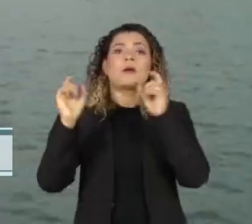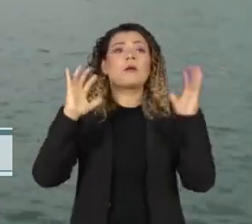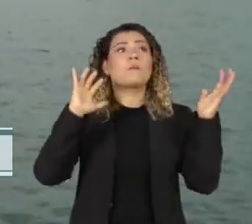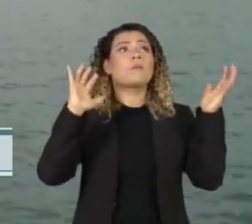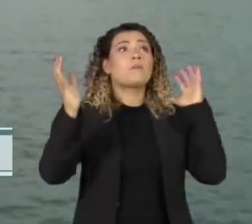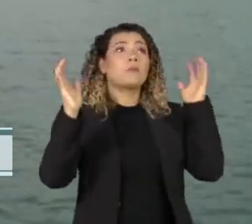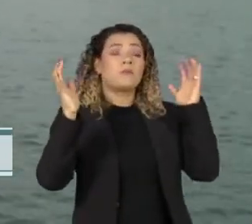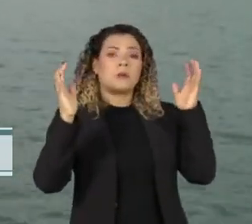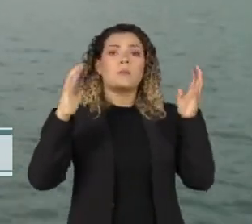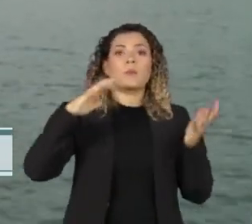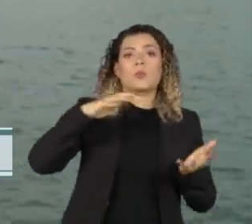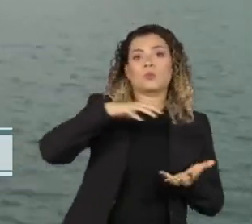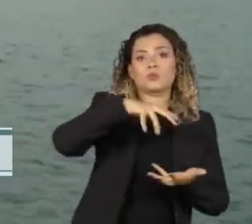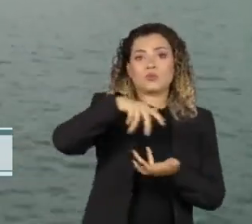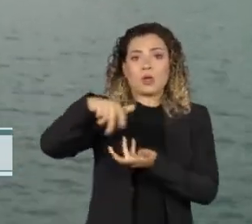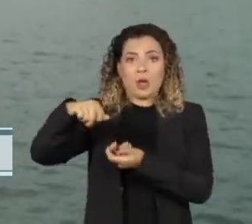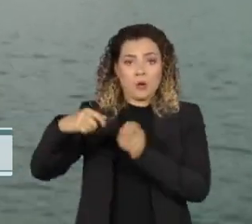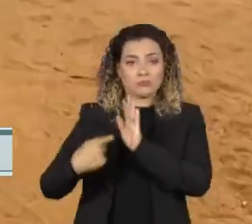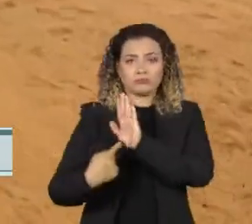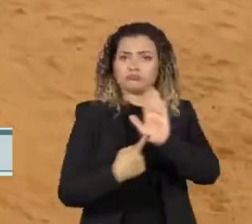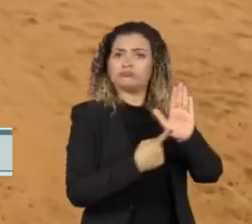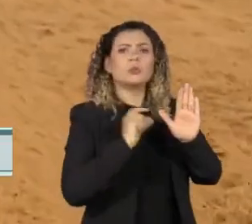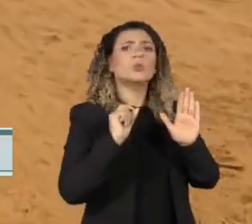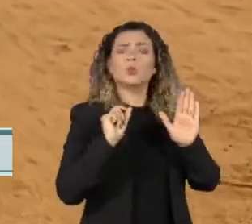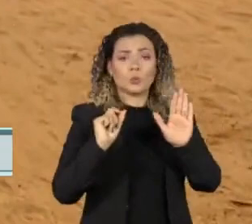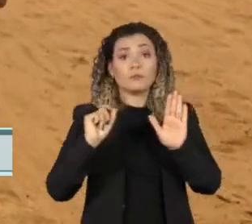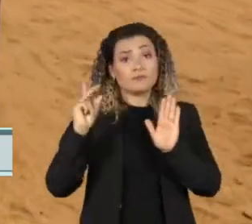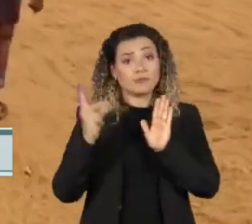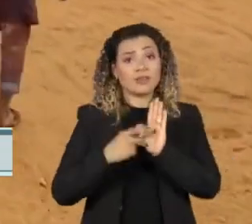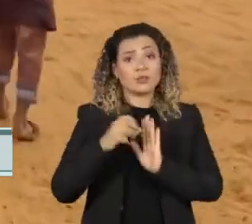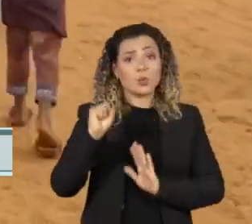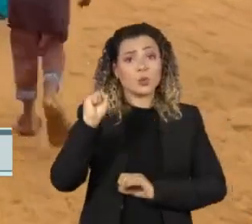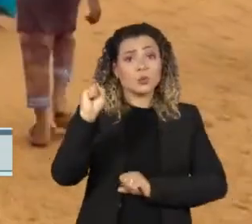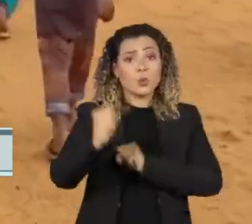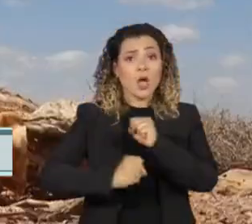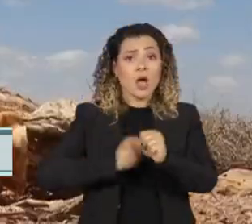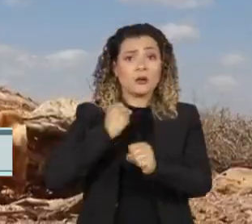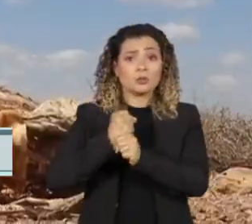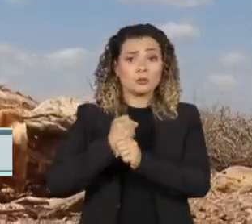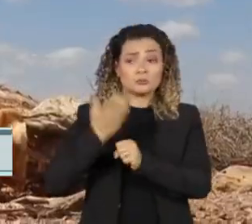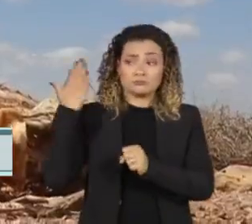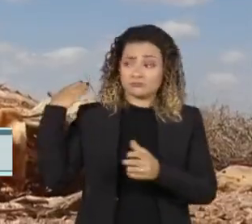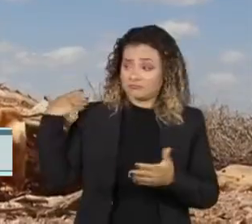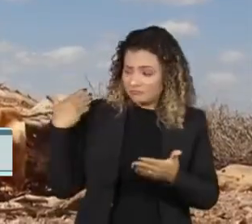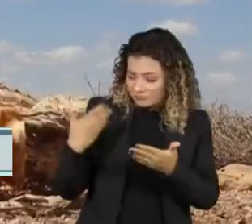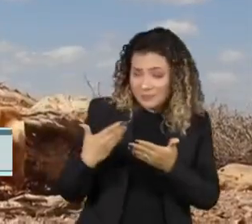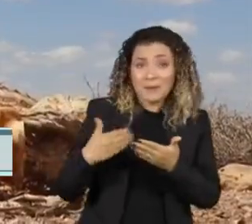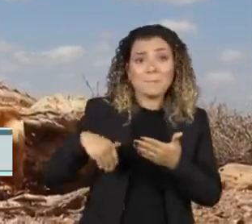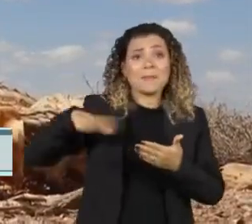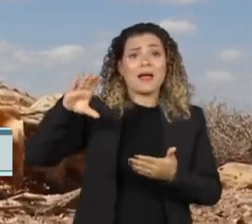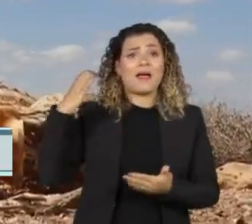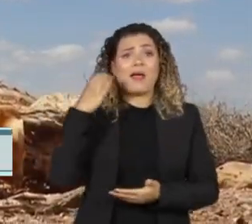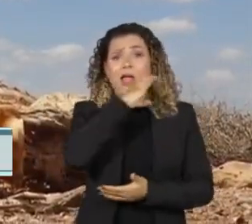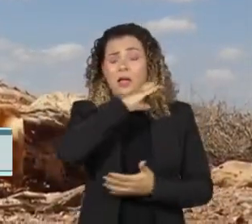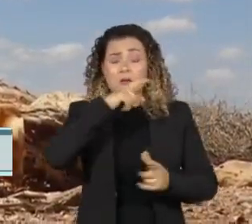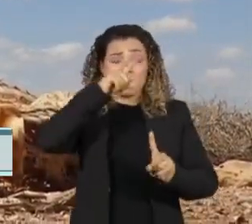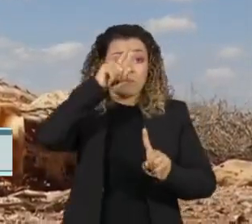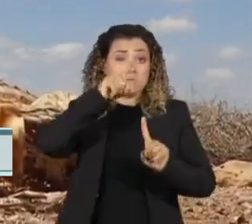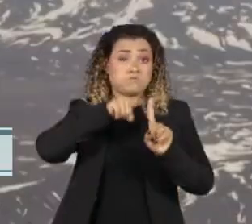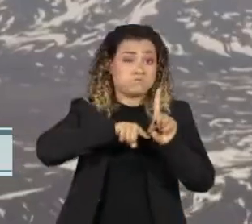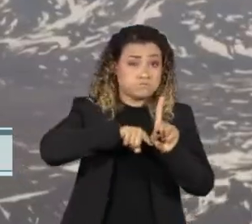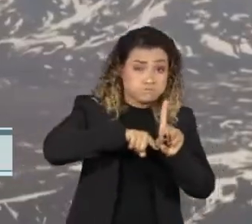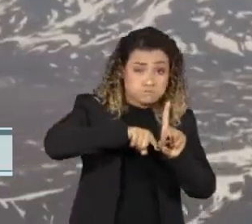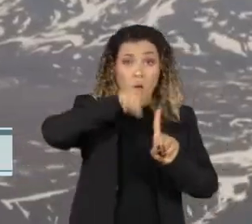publicou um relatório provisório afirmando que os últimos oito anos podem ter sido os mais quentes já registrados na